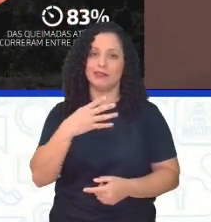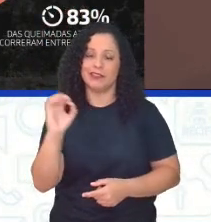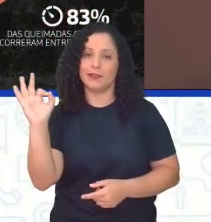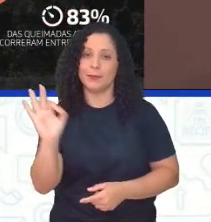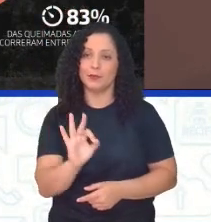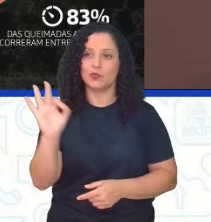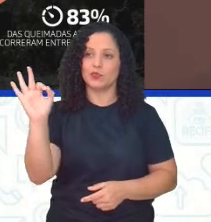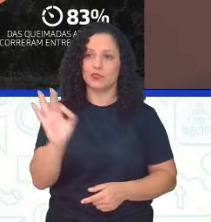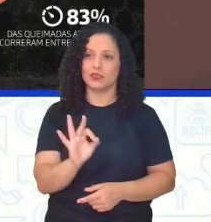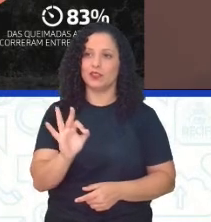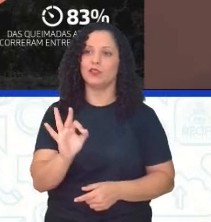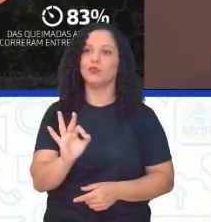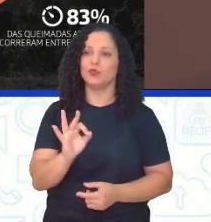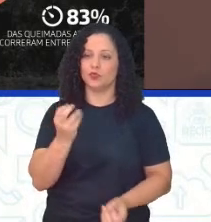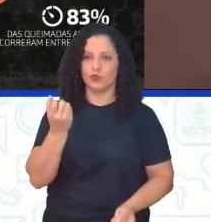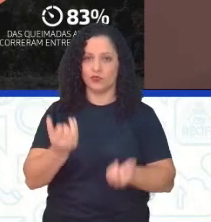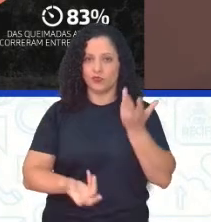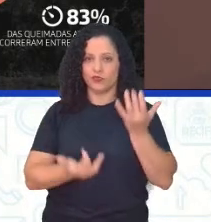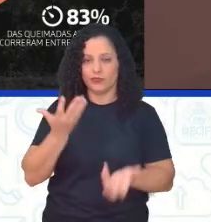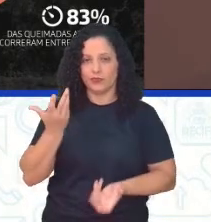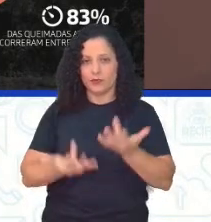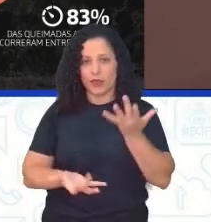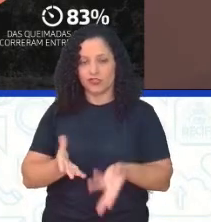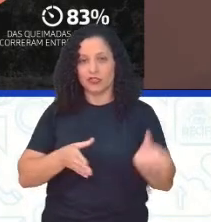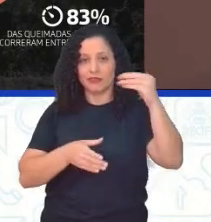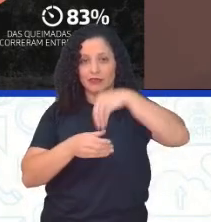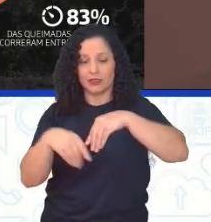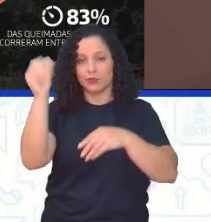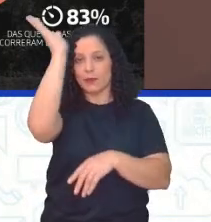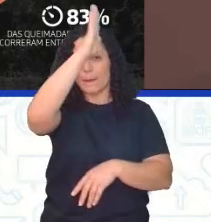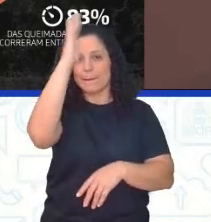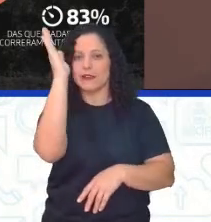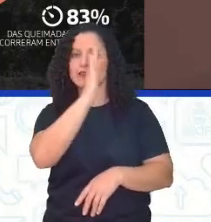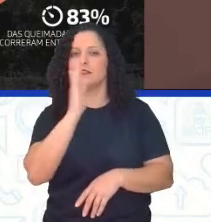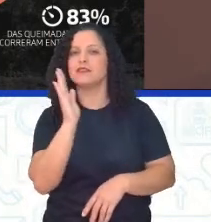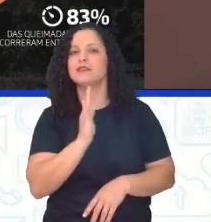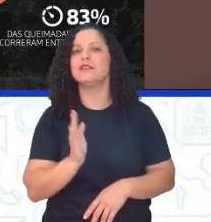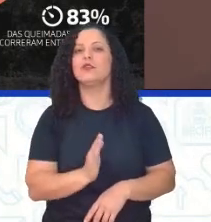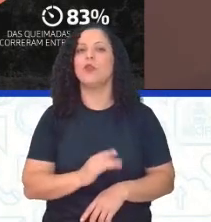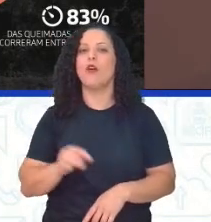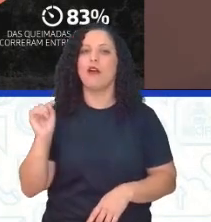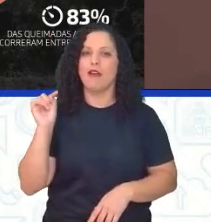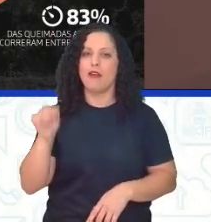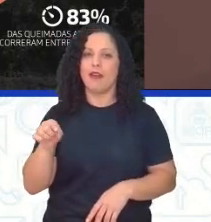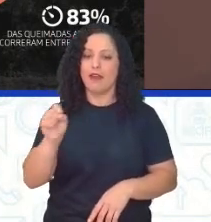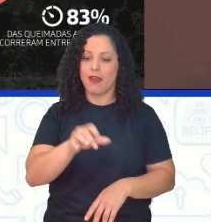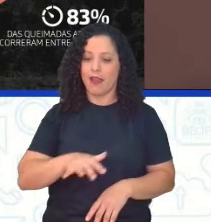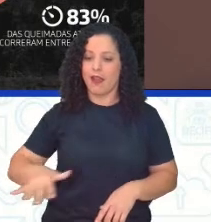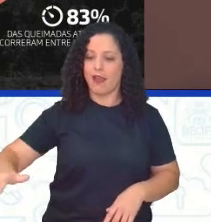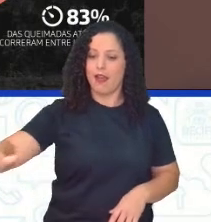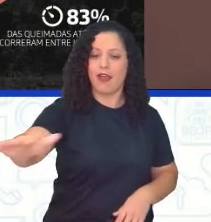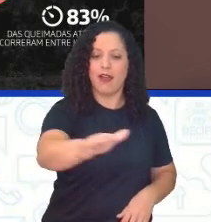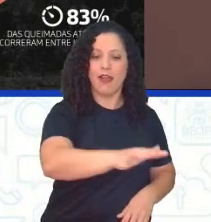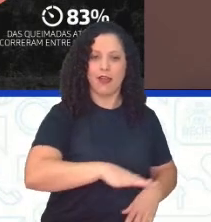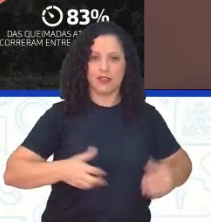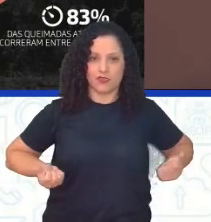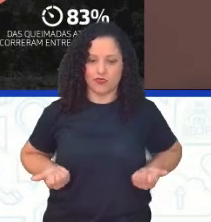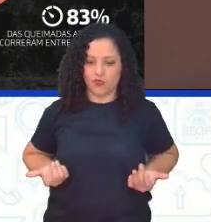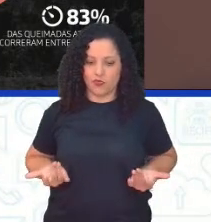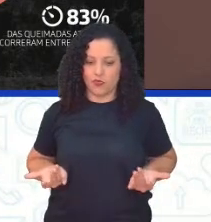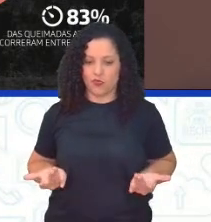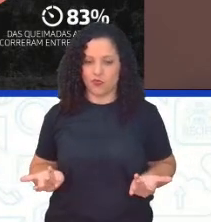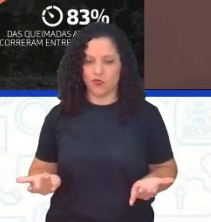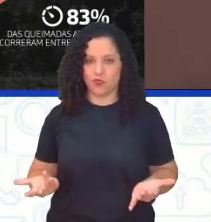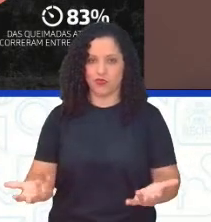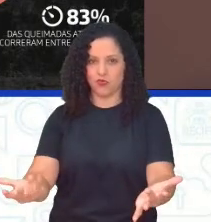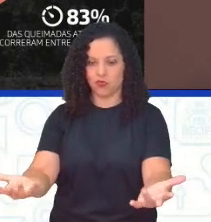parte das queimadas no Brasil são feitas para as pastagens, ou seja, você está ali querendo